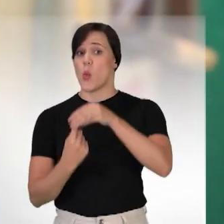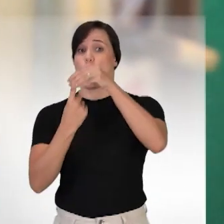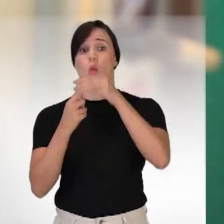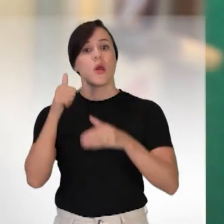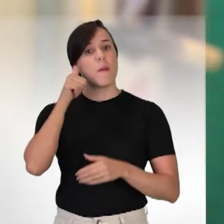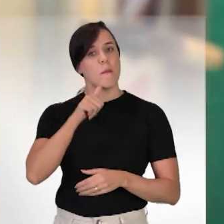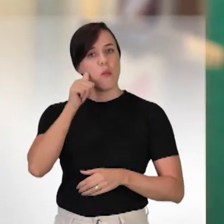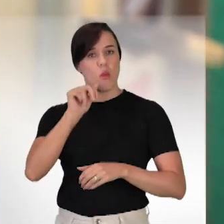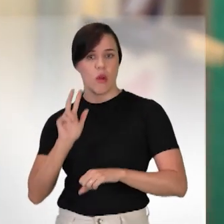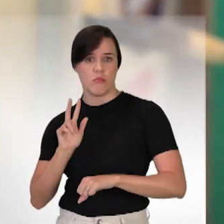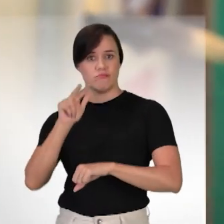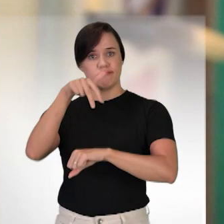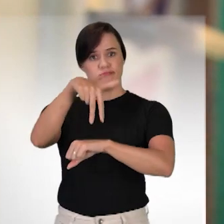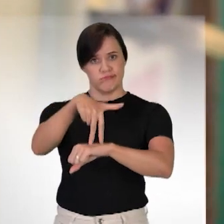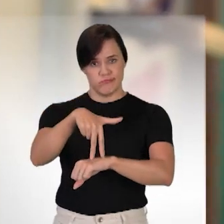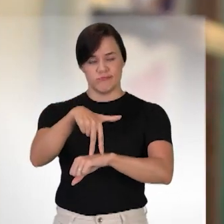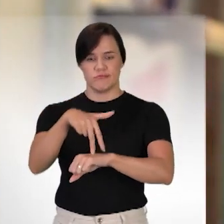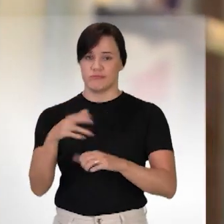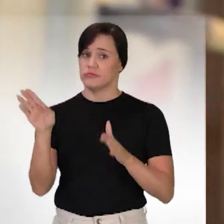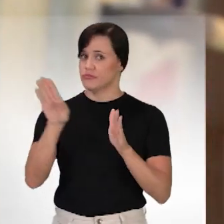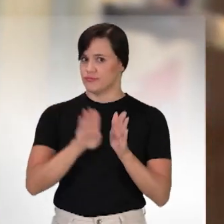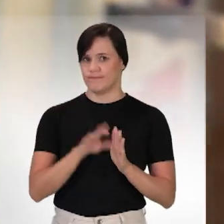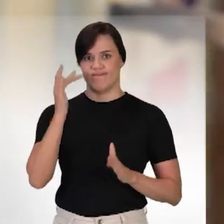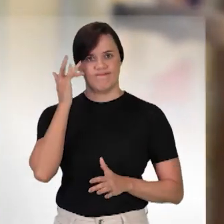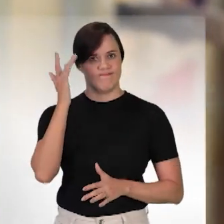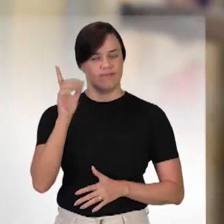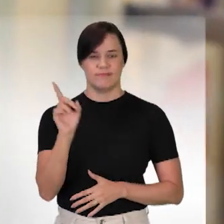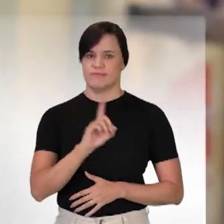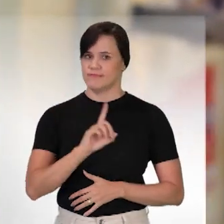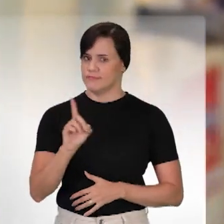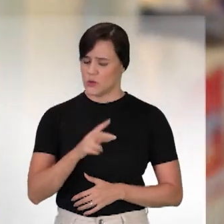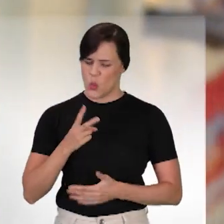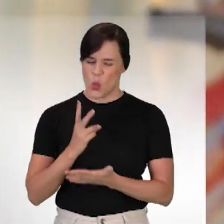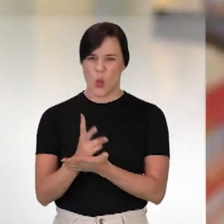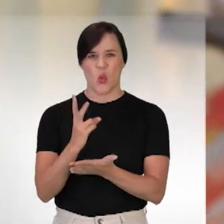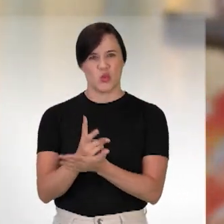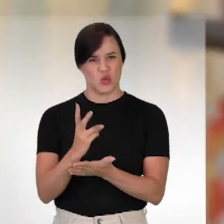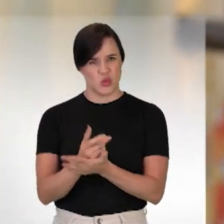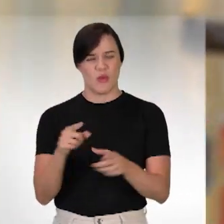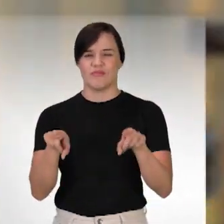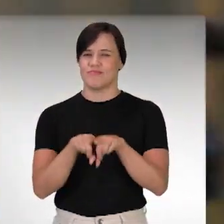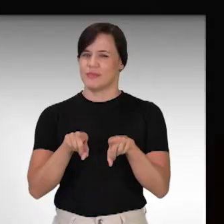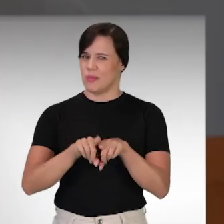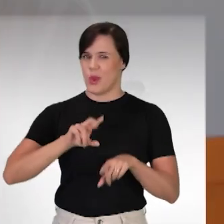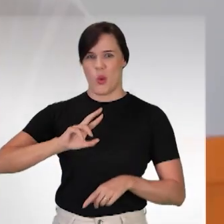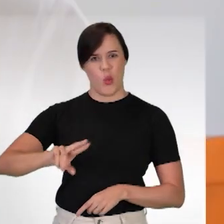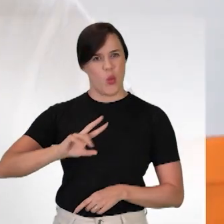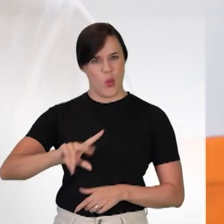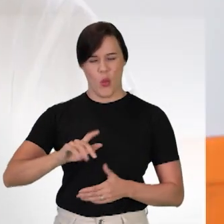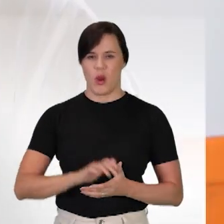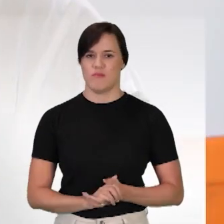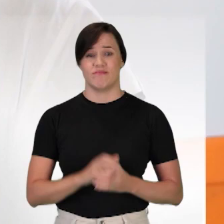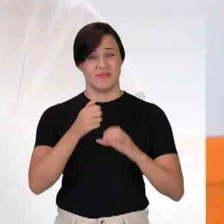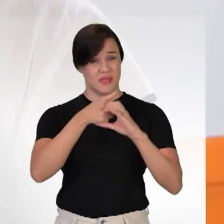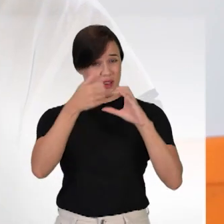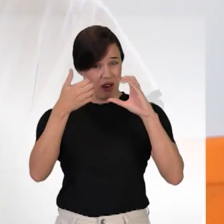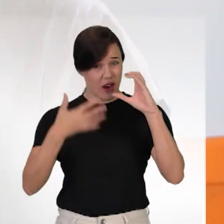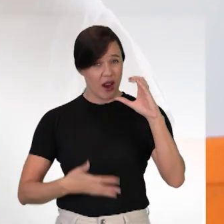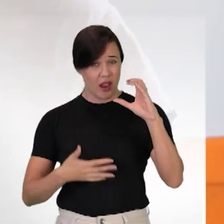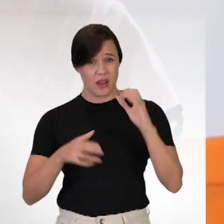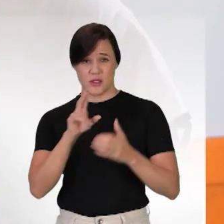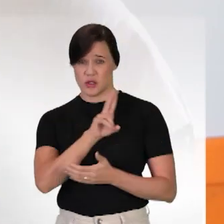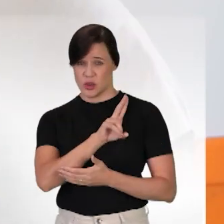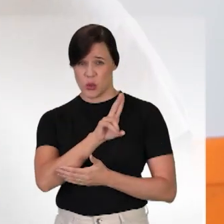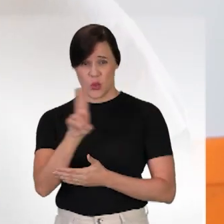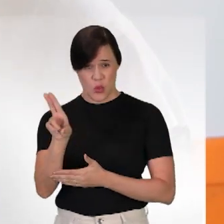mulher ocupando esse espaço. Chegar aqui não foi fácil. Permanecer também não é. Essa caracterização, ela tem